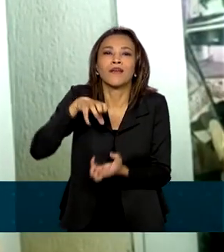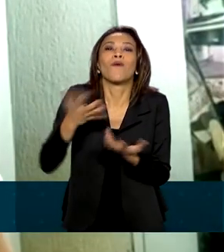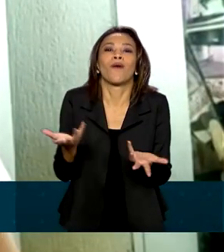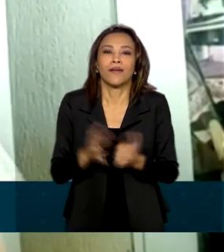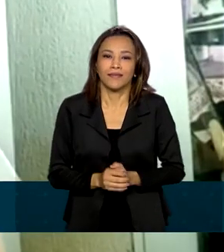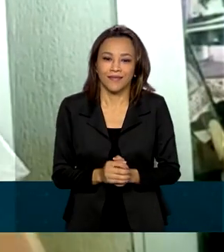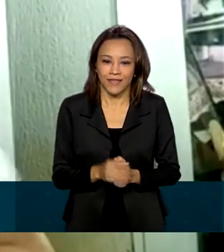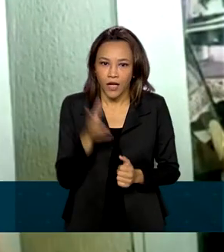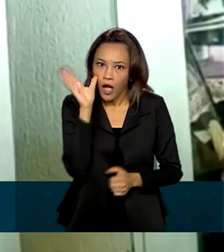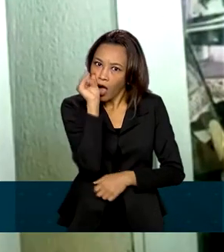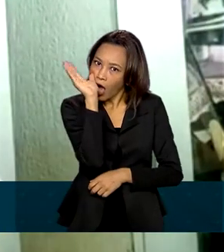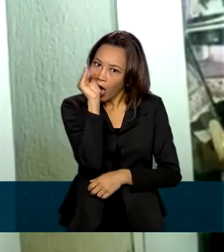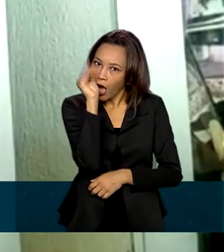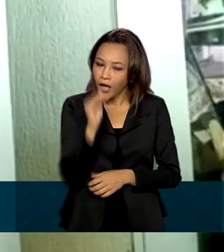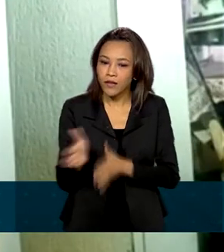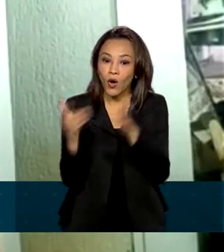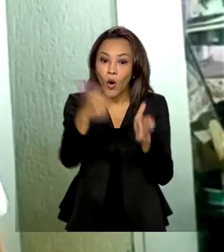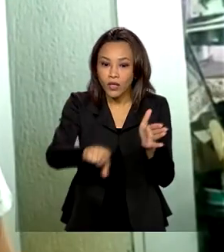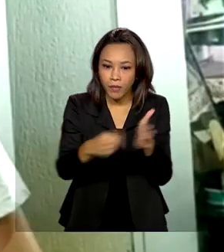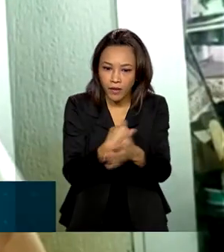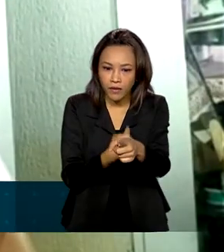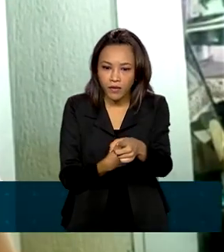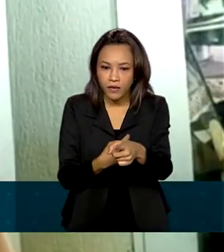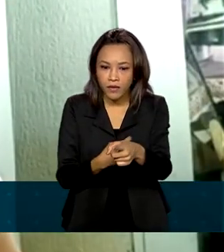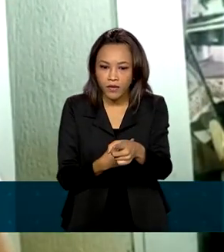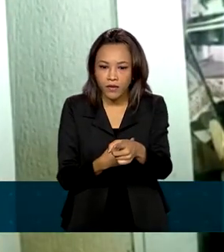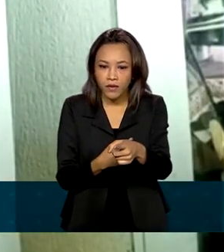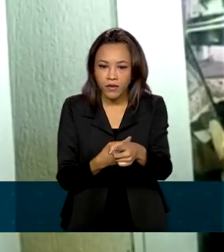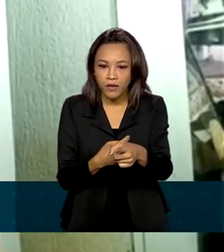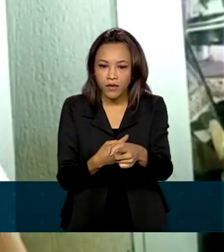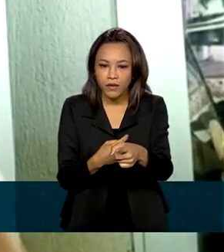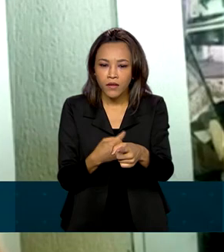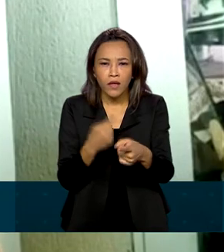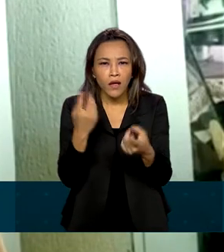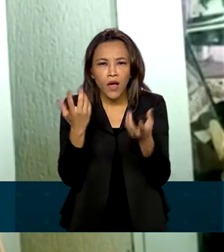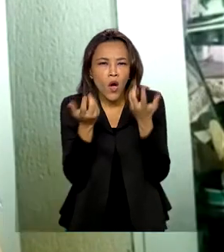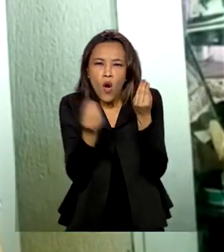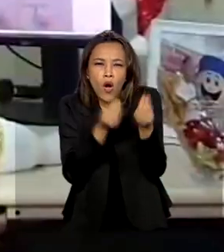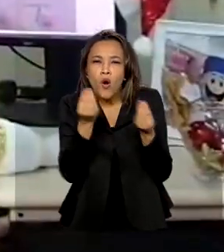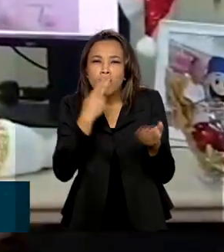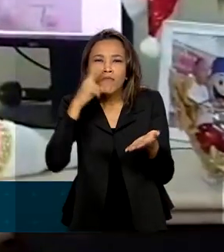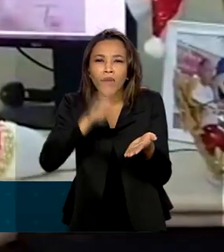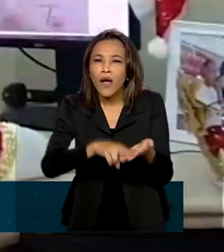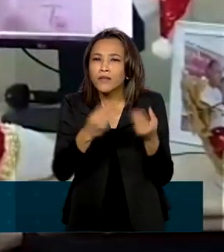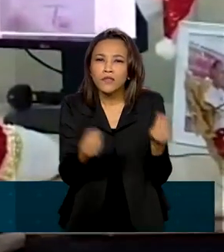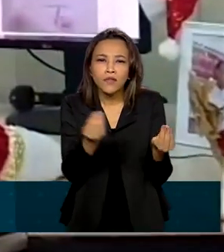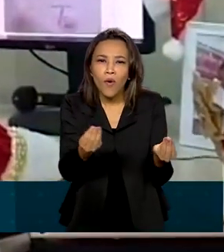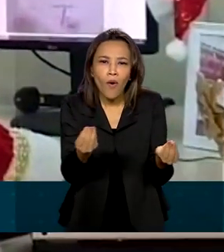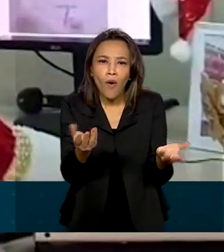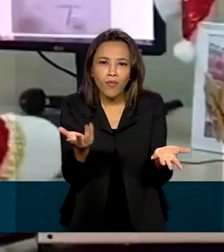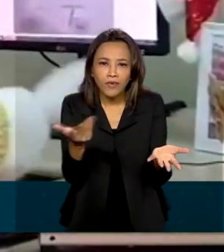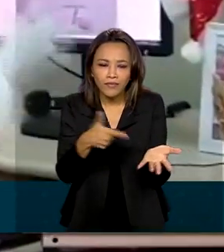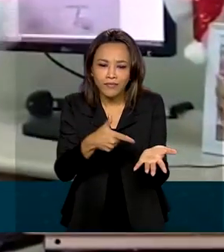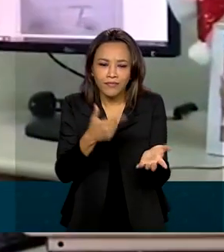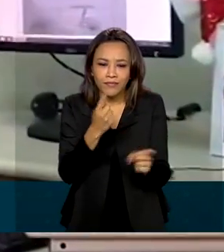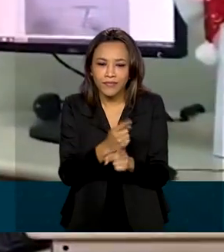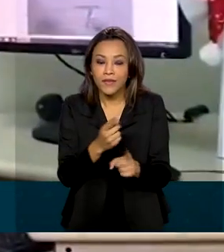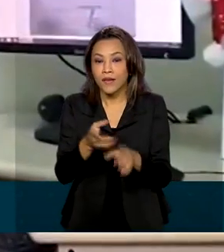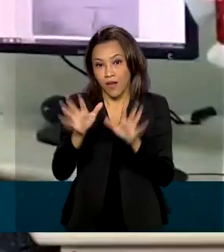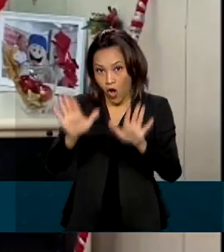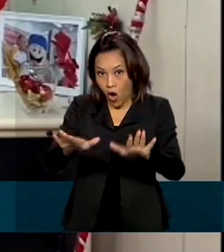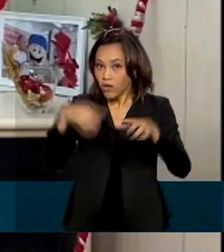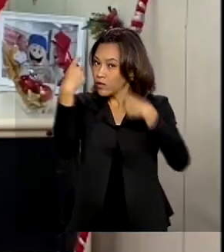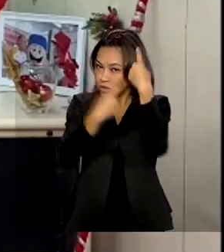Haja curiosidade. Onde os ajudantes encontrarão minha cartinha? Olha, Júlia, não precisa se